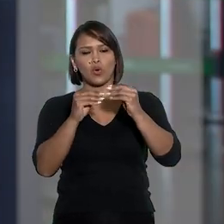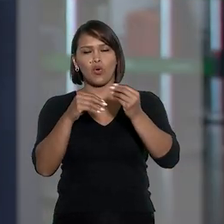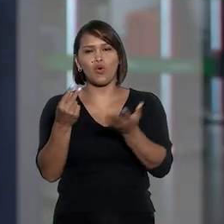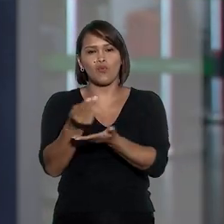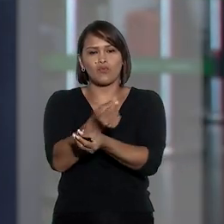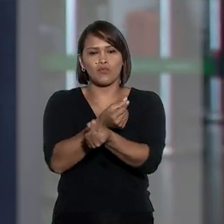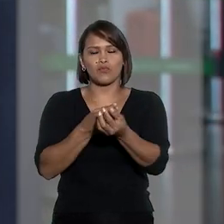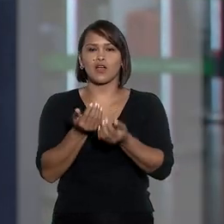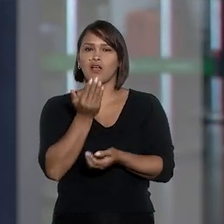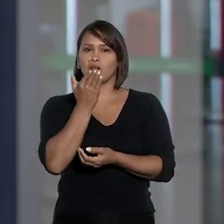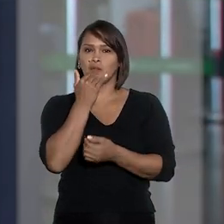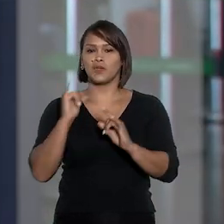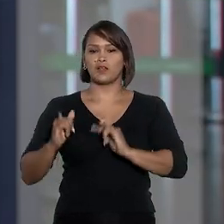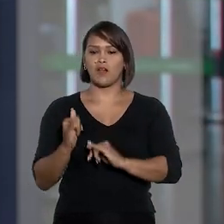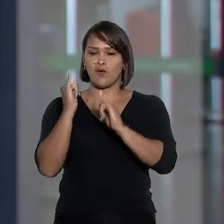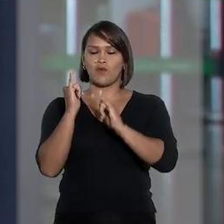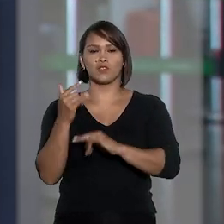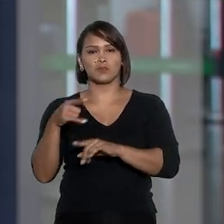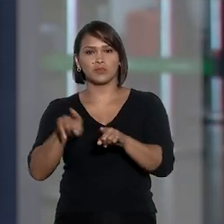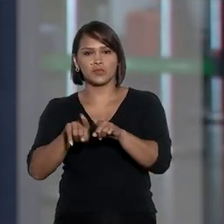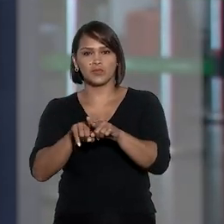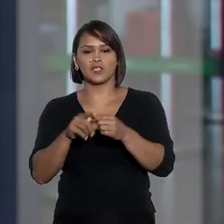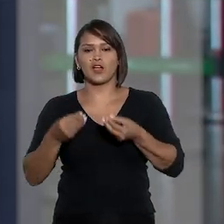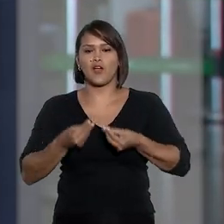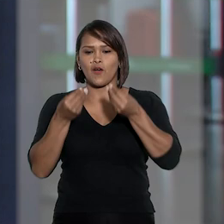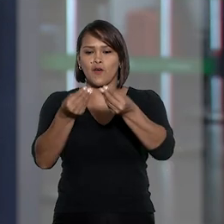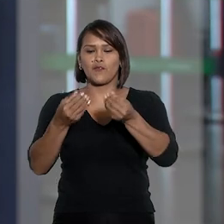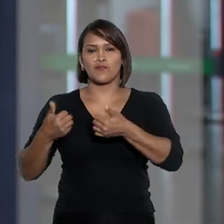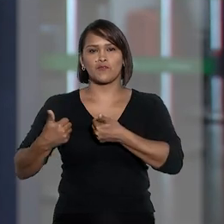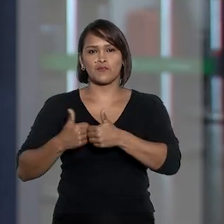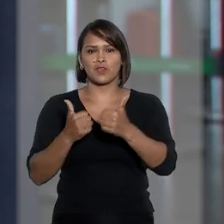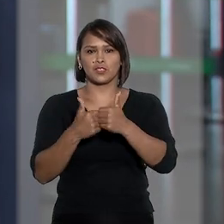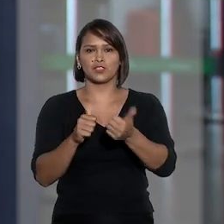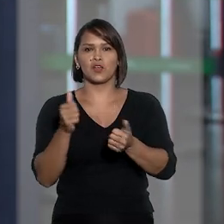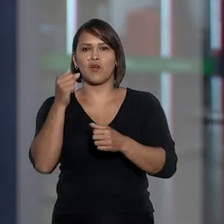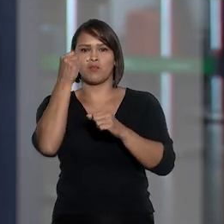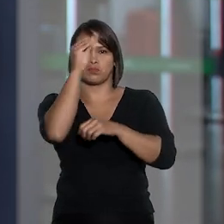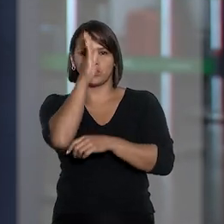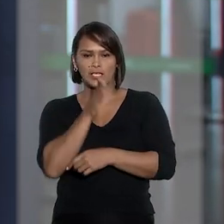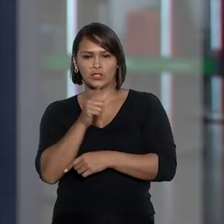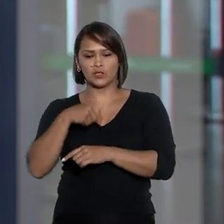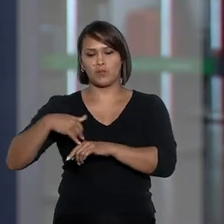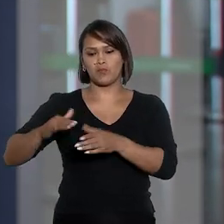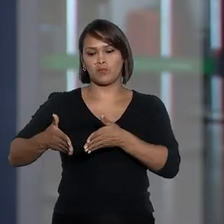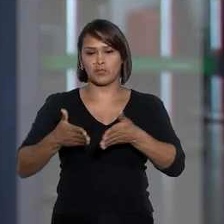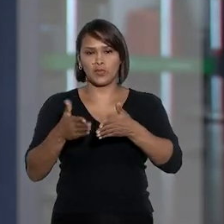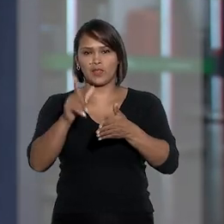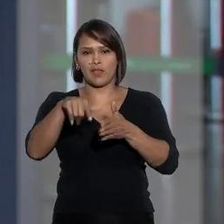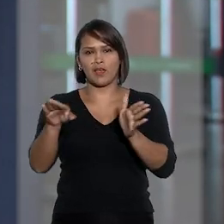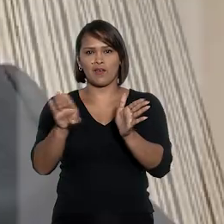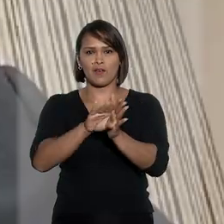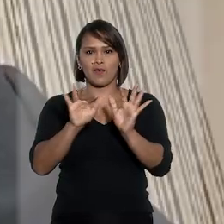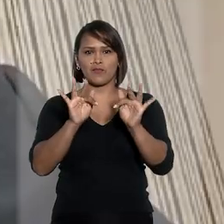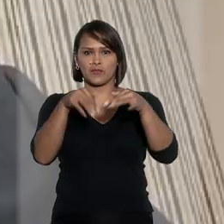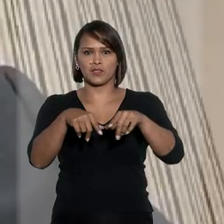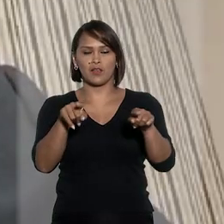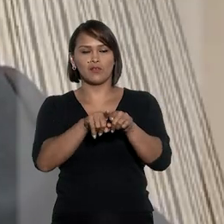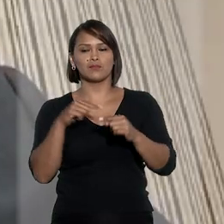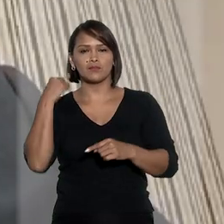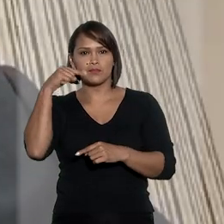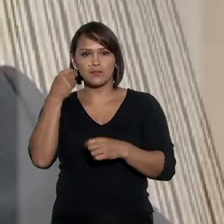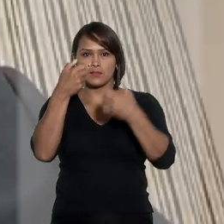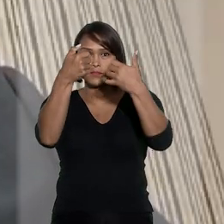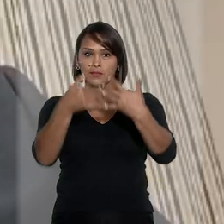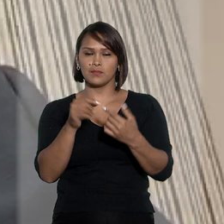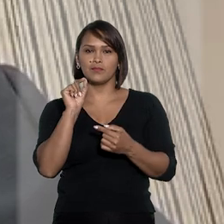de gastos com alimentação e hospedagem, além da oferta de transporte gratuito por terra até o destino final. Os advogados